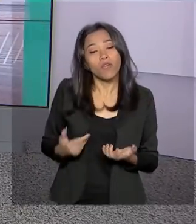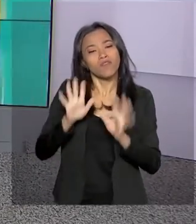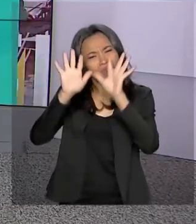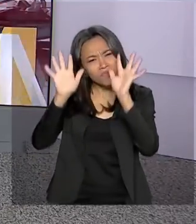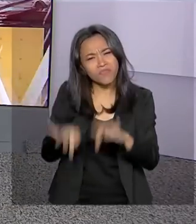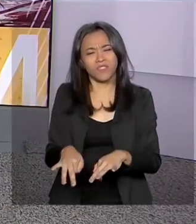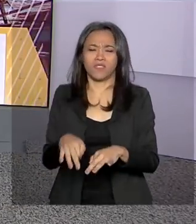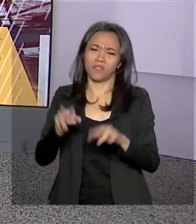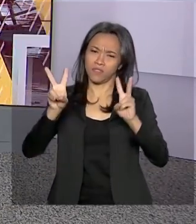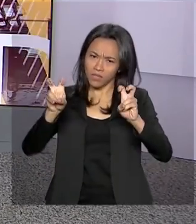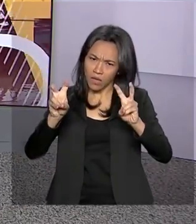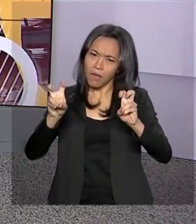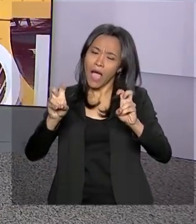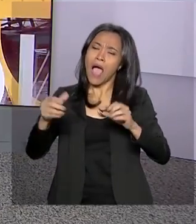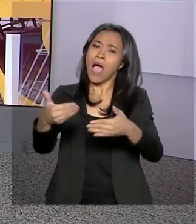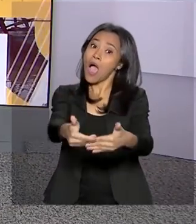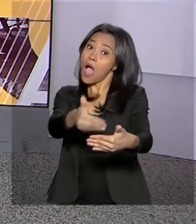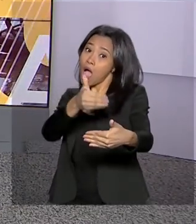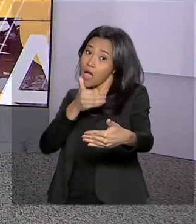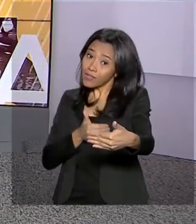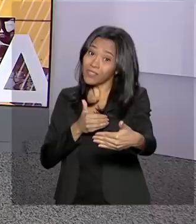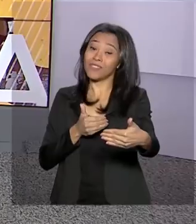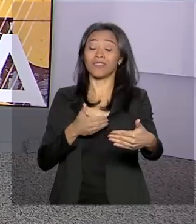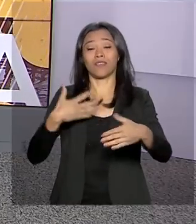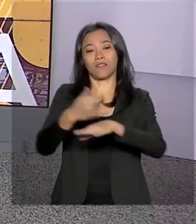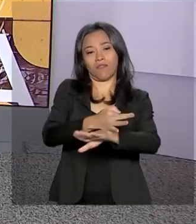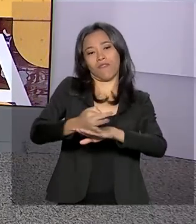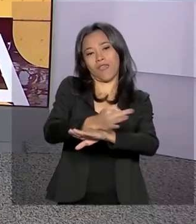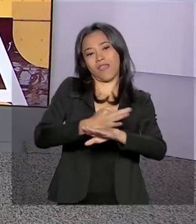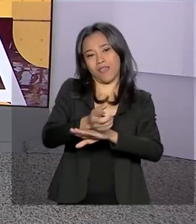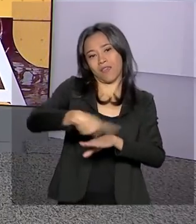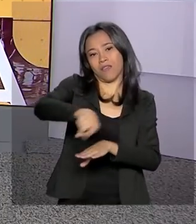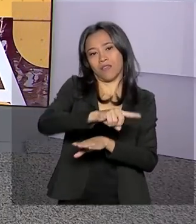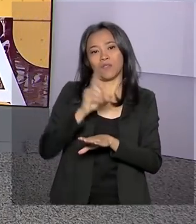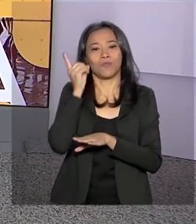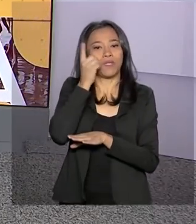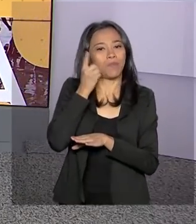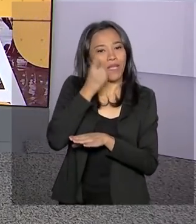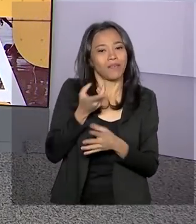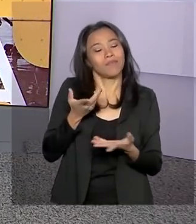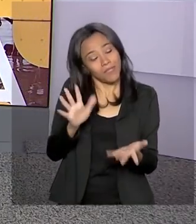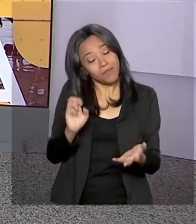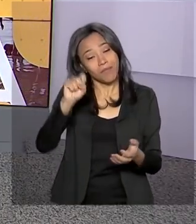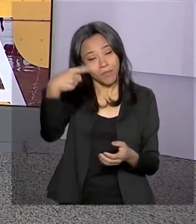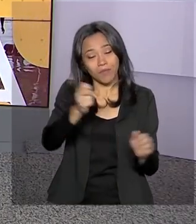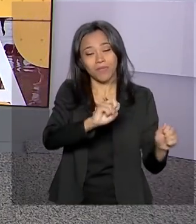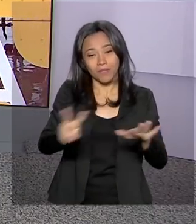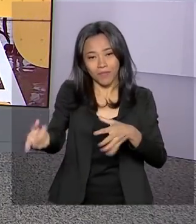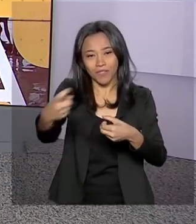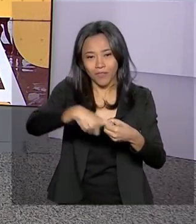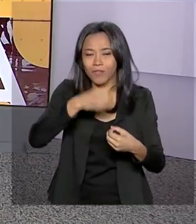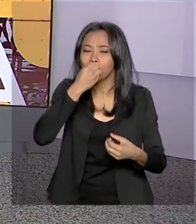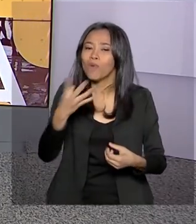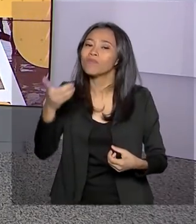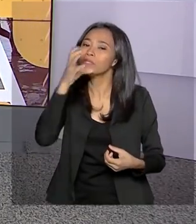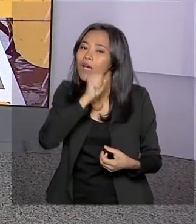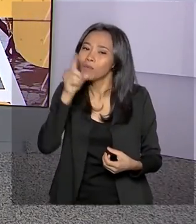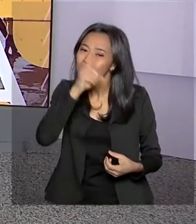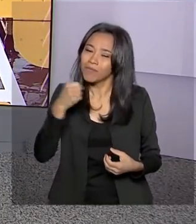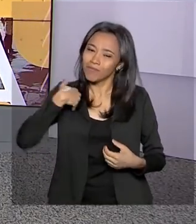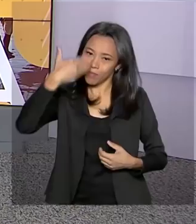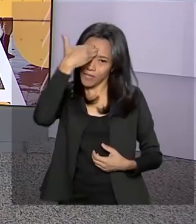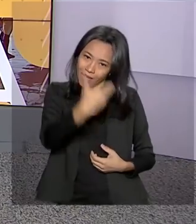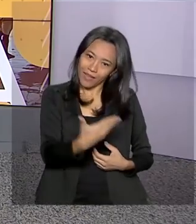Câmara até o fim do recesso parlamentar, o início do recesso parlamentar. Está certo, Selma. Então, semana que vem a gente volta a conversar. Bom final de semana para você. Muito